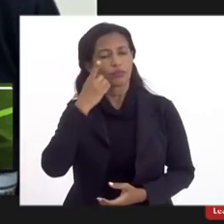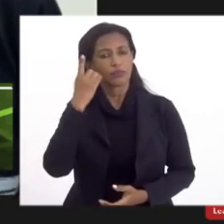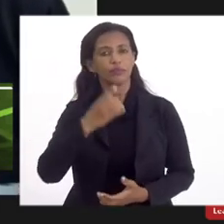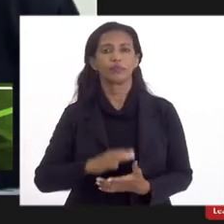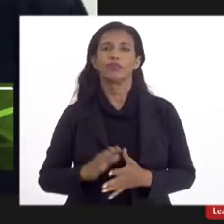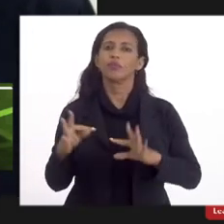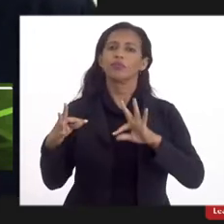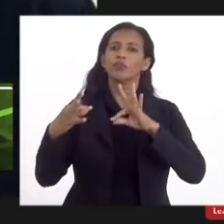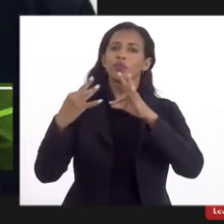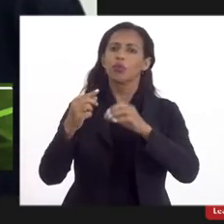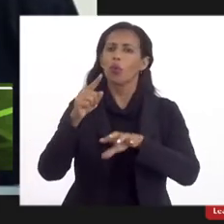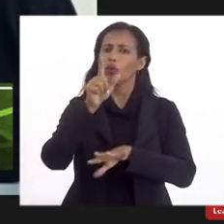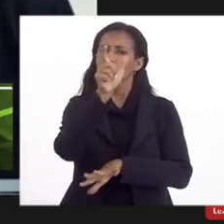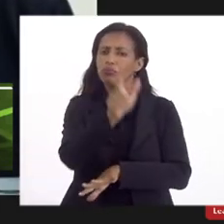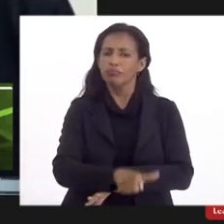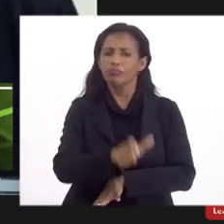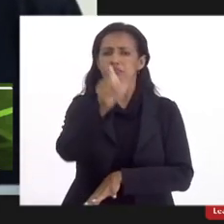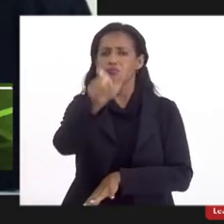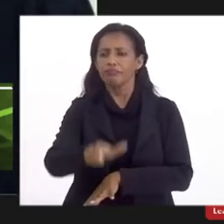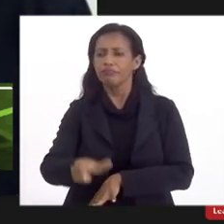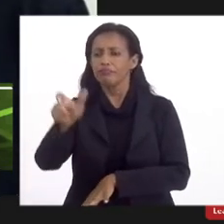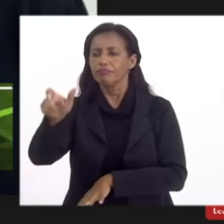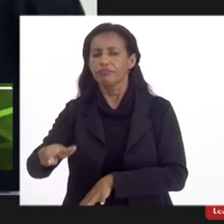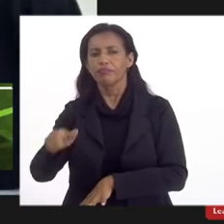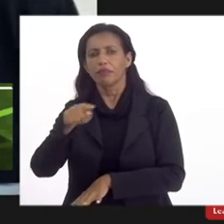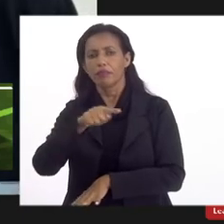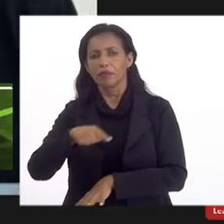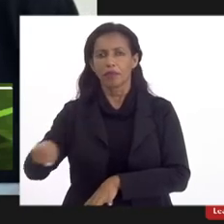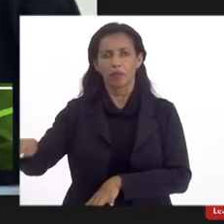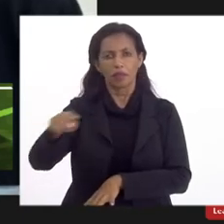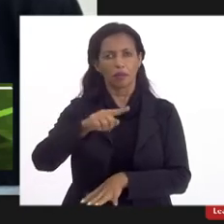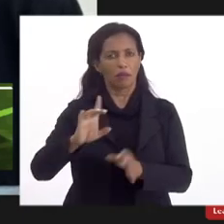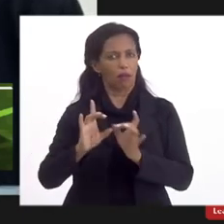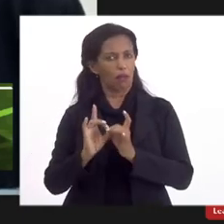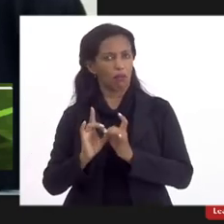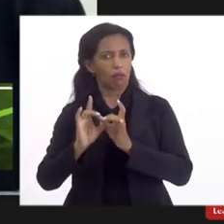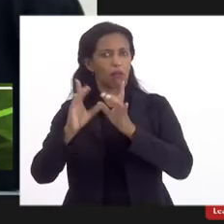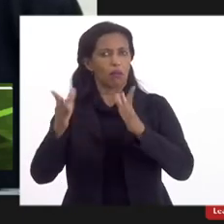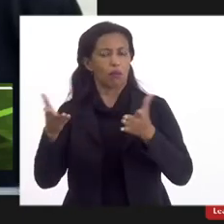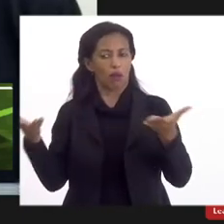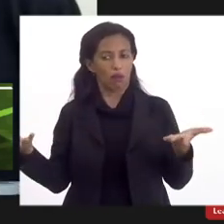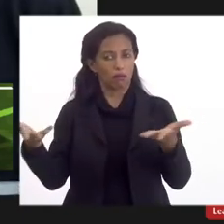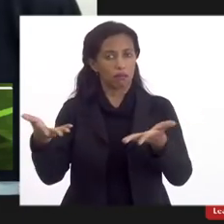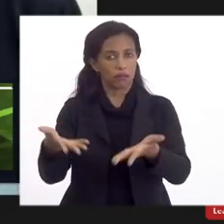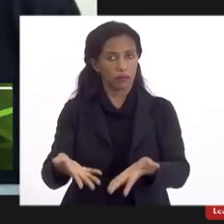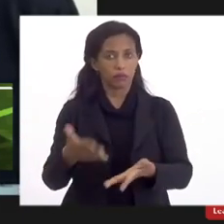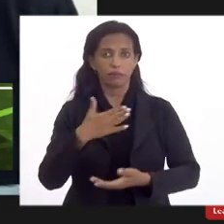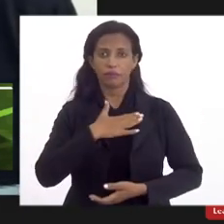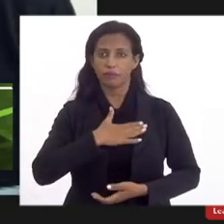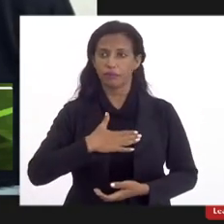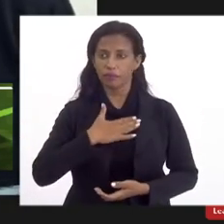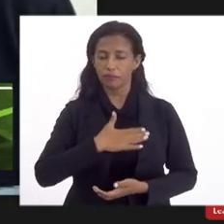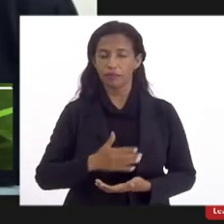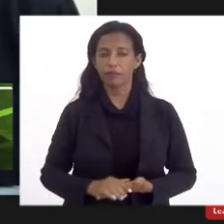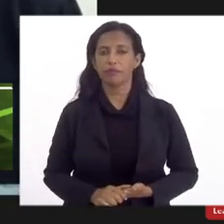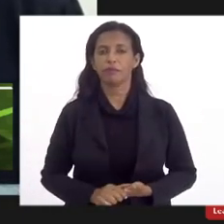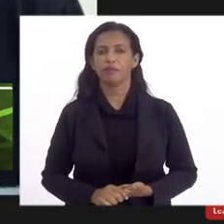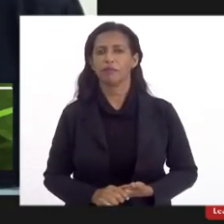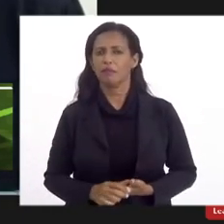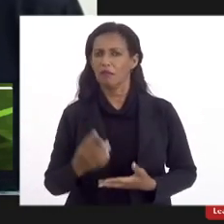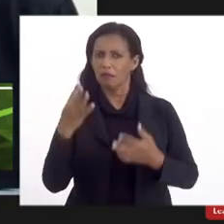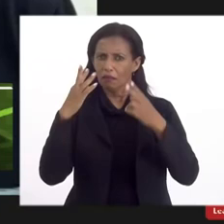todos os senhores né nesse espaço aberto e democrático que a gente está eu gostaria que os senhores